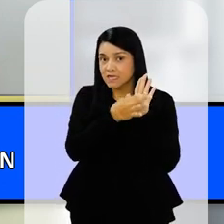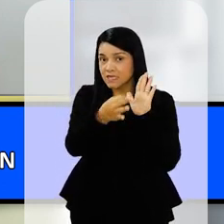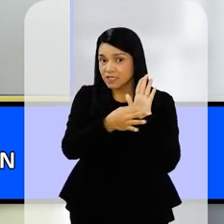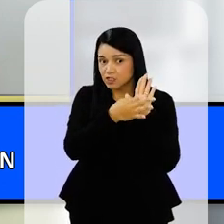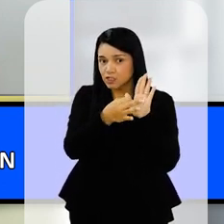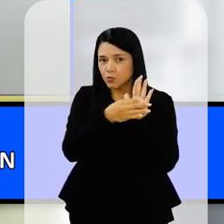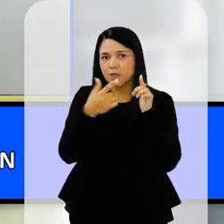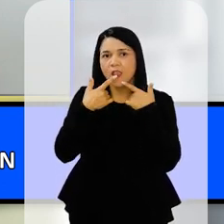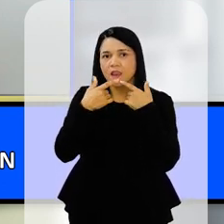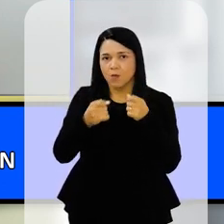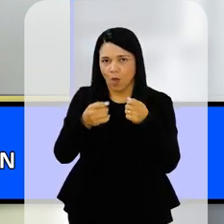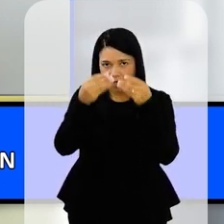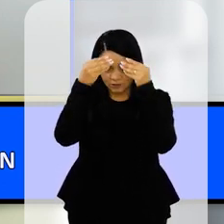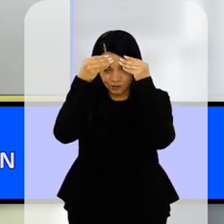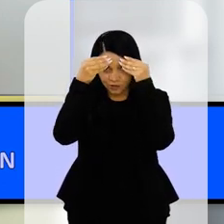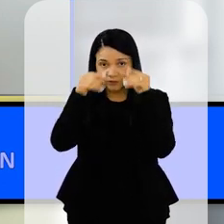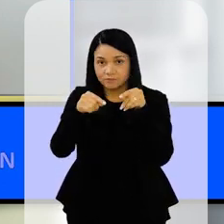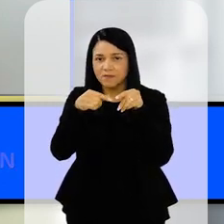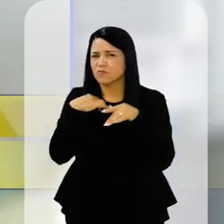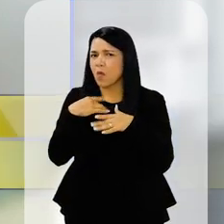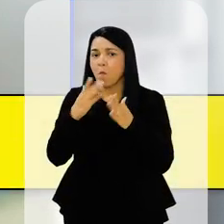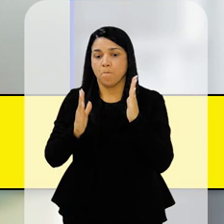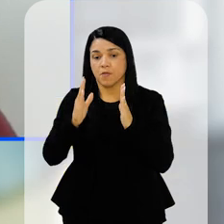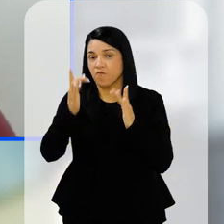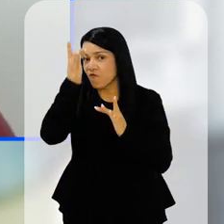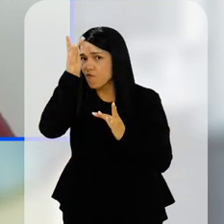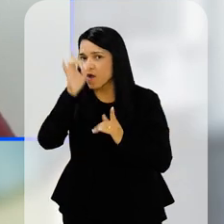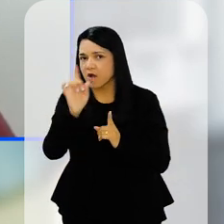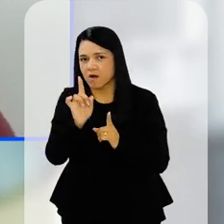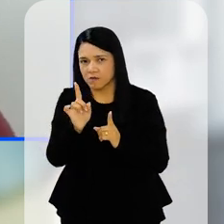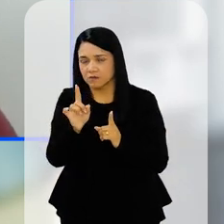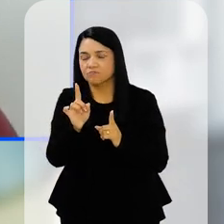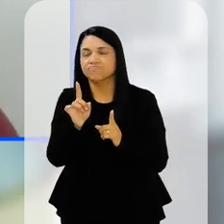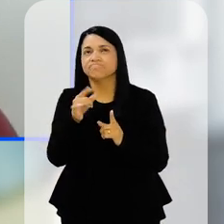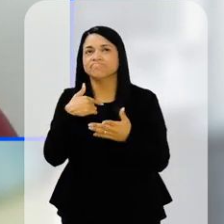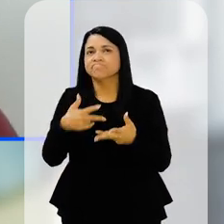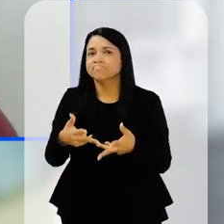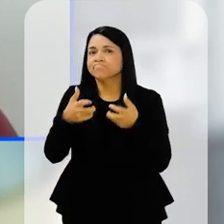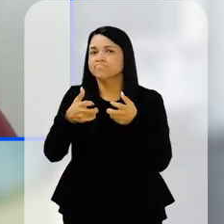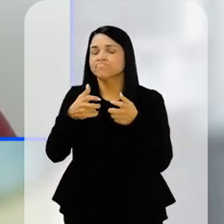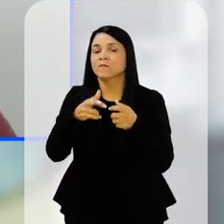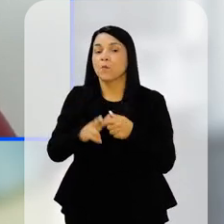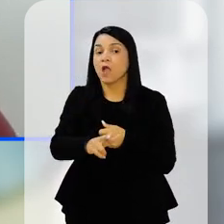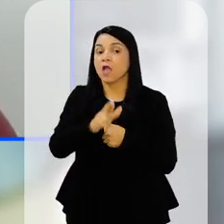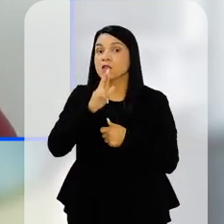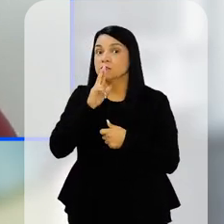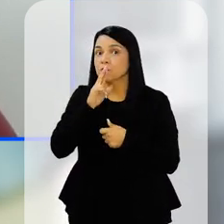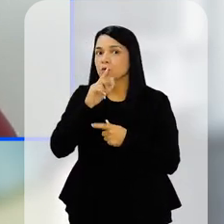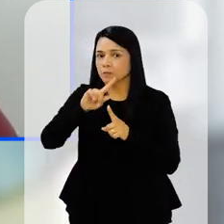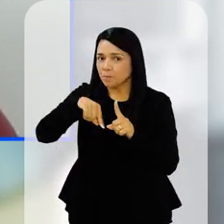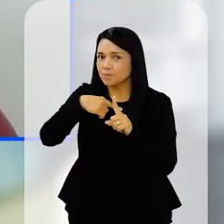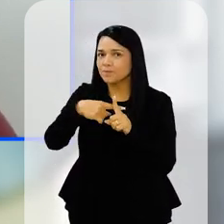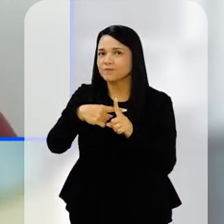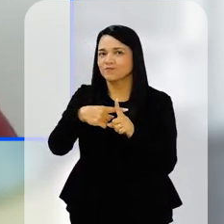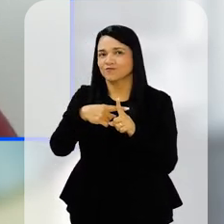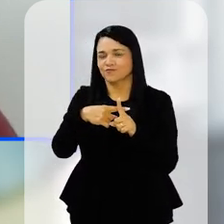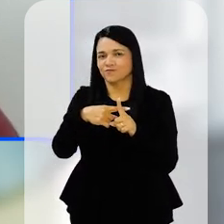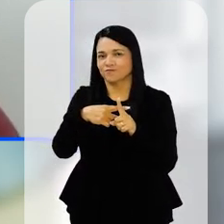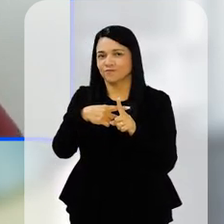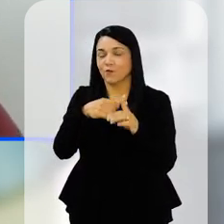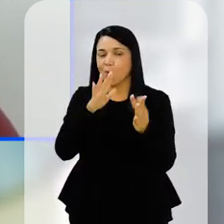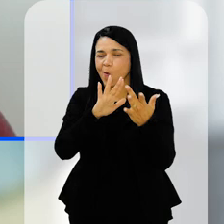dizer que é um período que é mais fácil, é muito... A gente vê um resultado melhor com o mais você tem